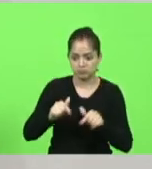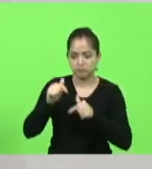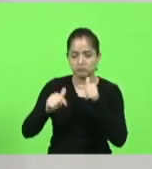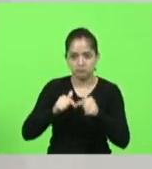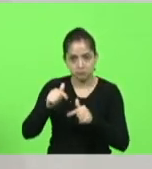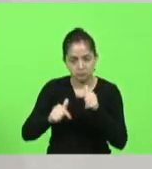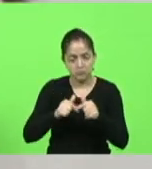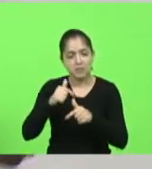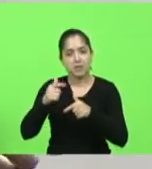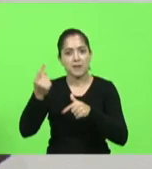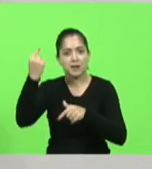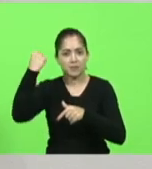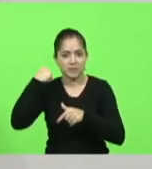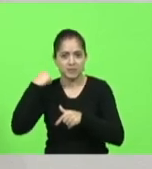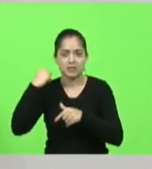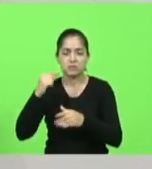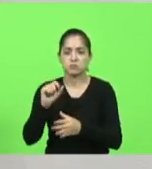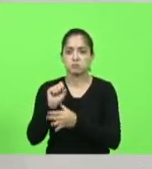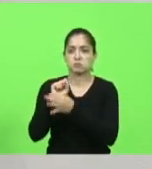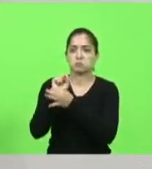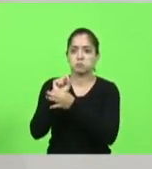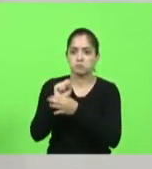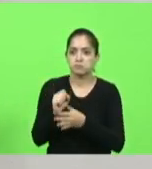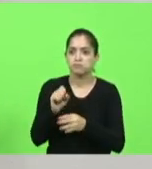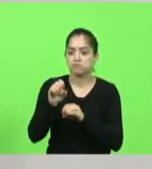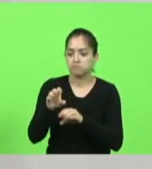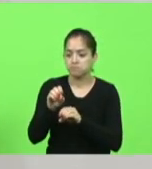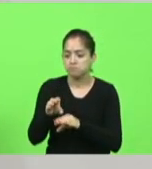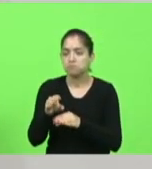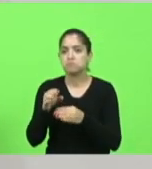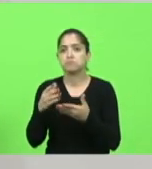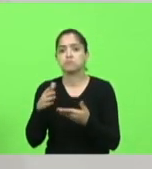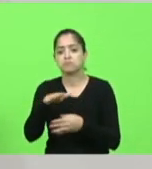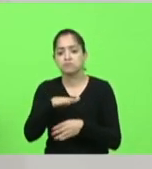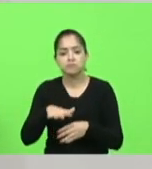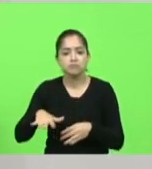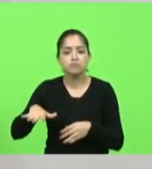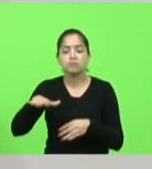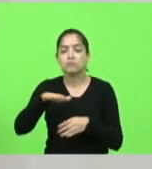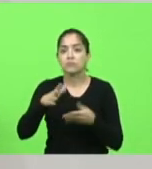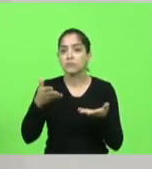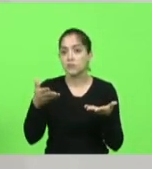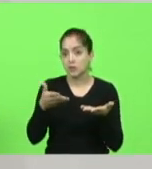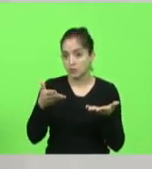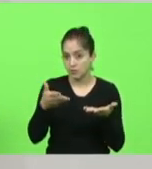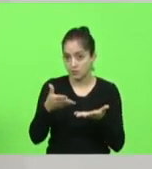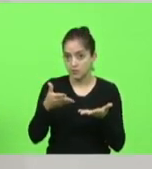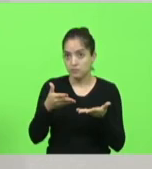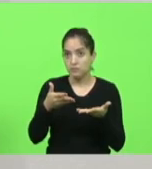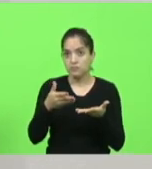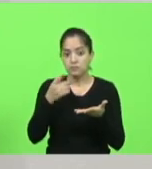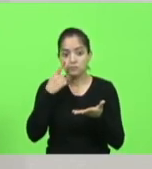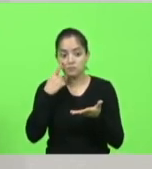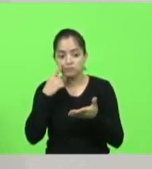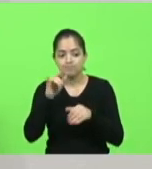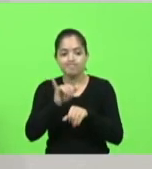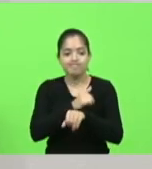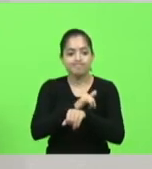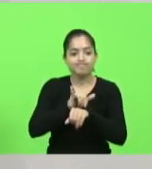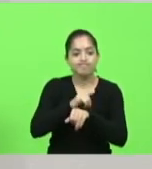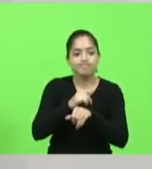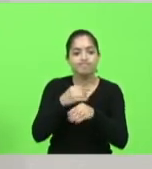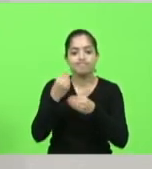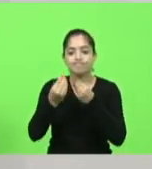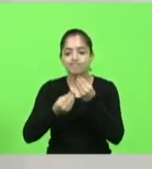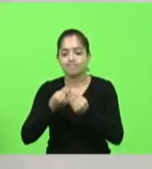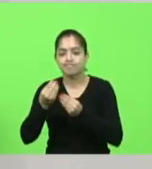segurança, que deram saúde, educação, todas as áreas. Então, agora, o governo está encontrando uma forma de